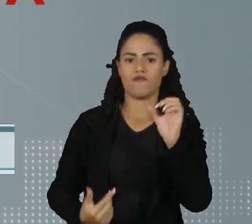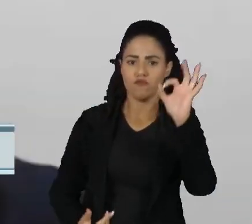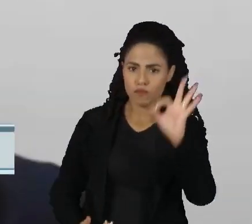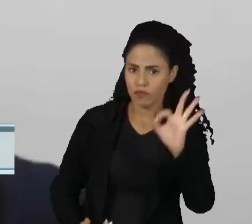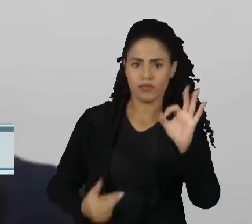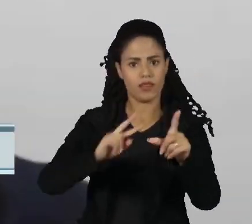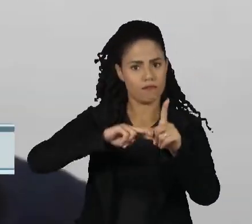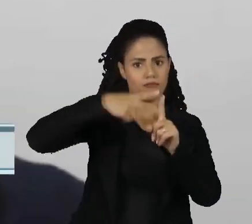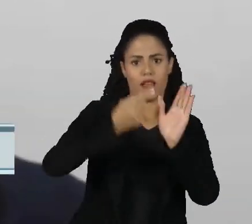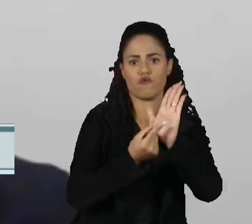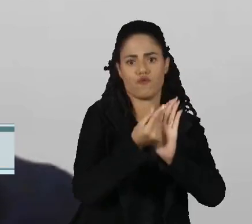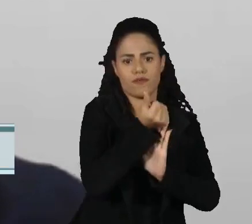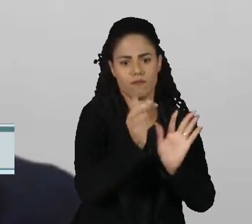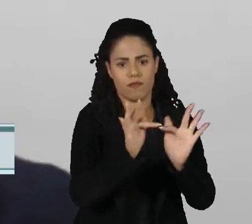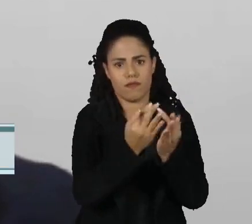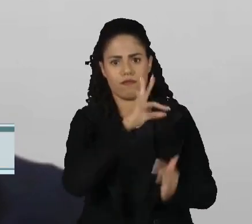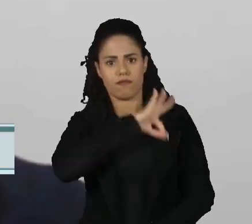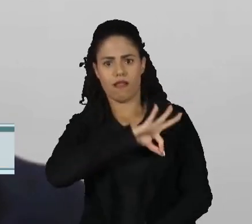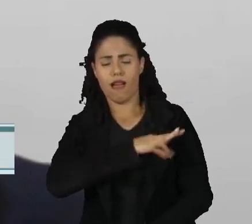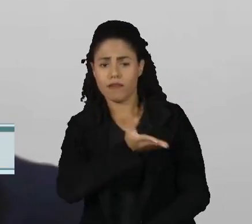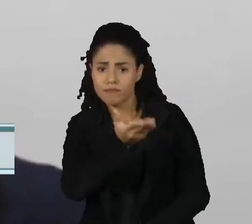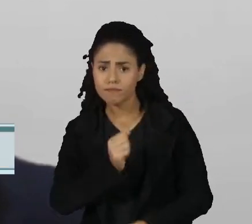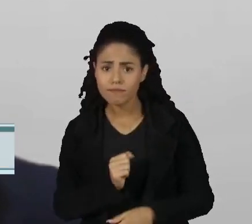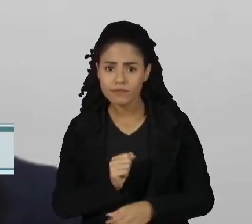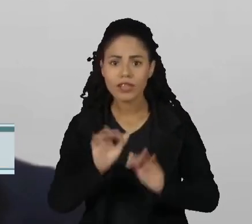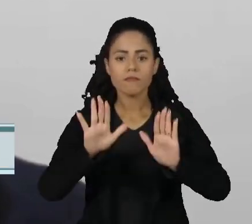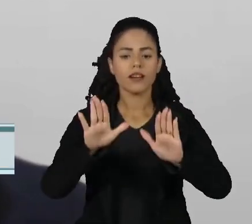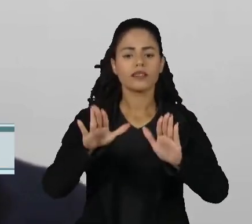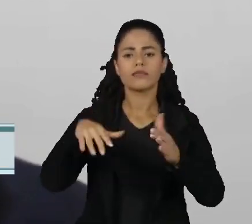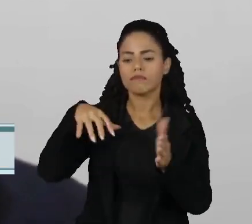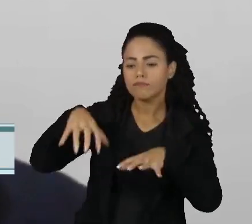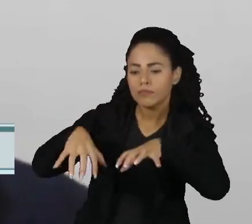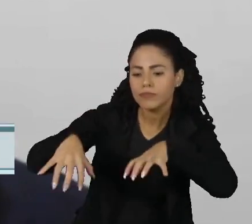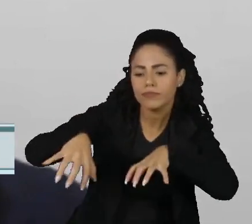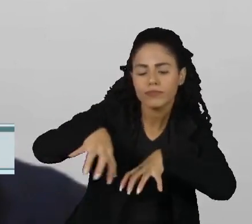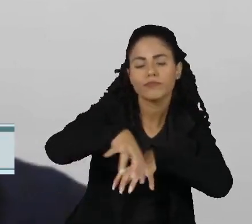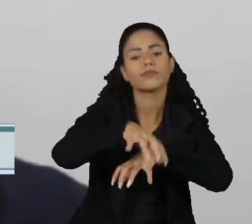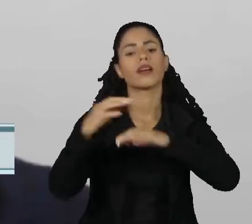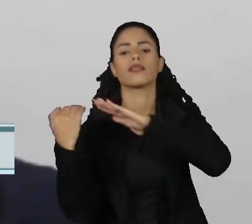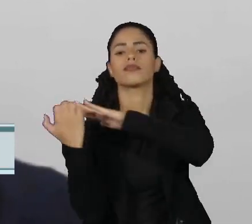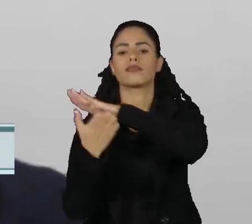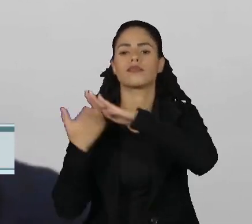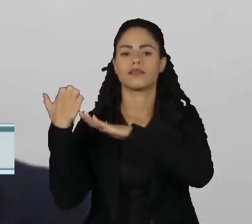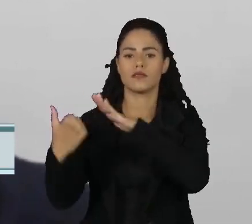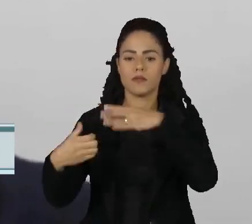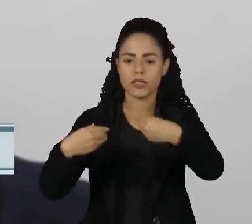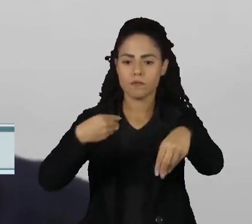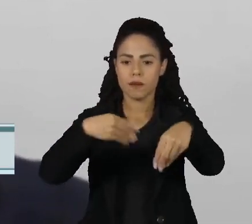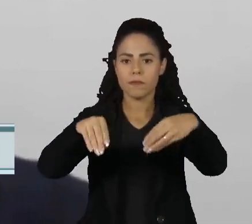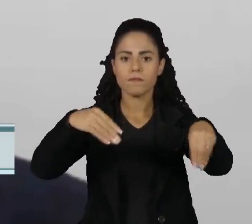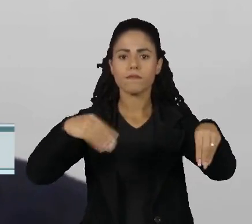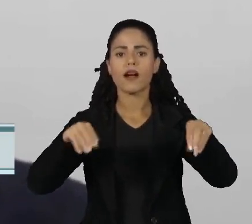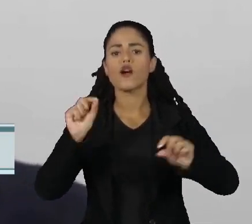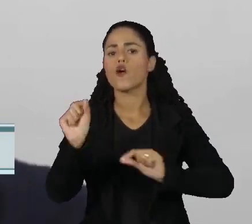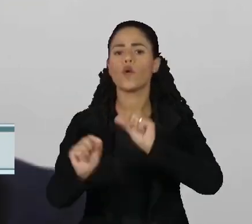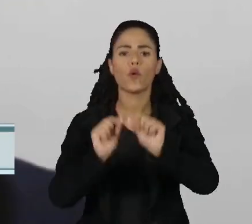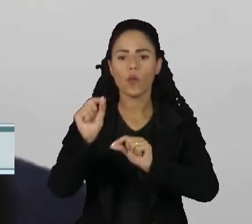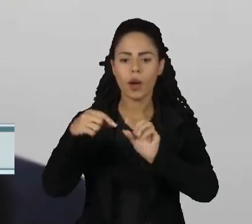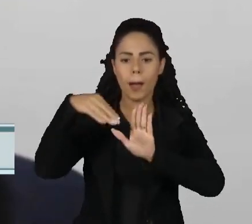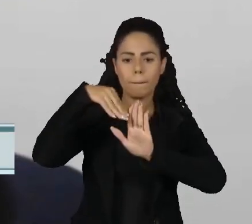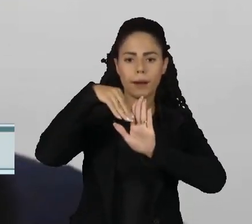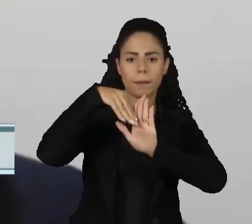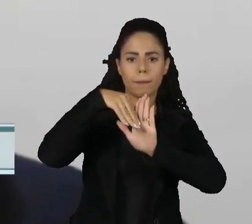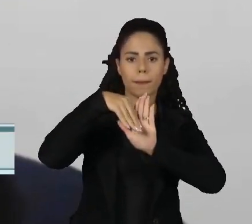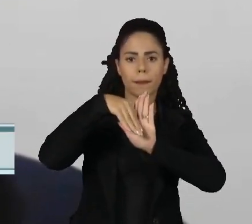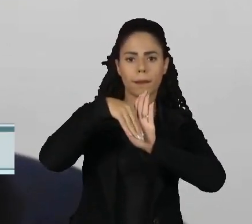renda. Possivelmente as empresas distribuidoras e revendedoras estão usando essa queda